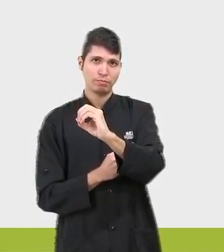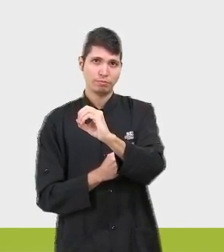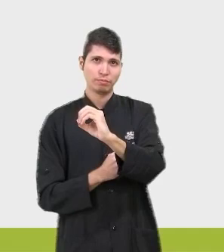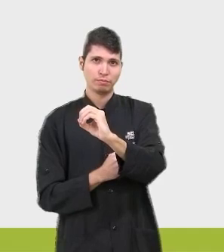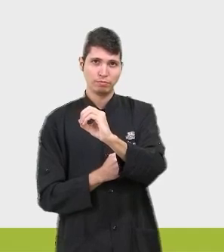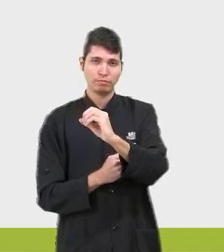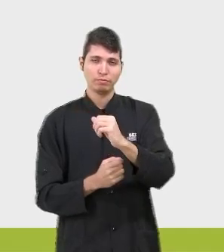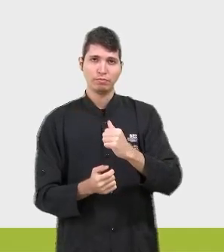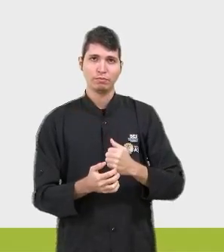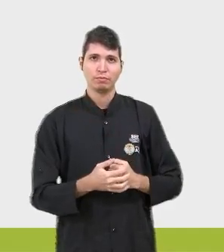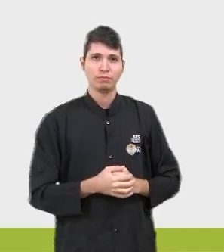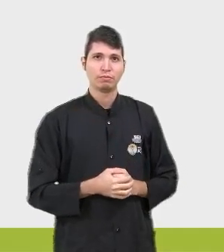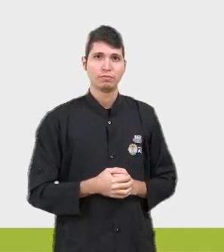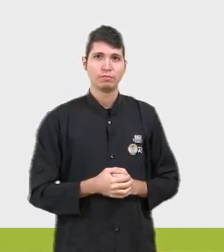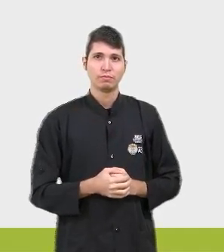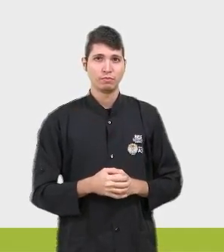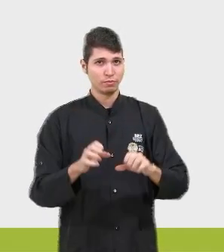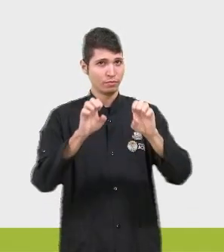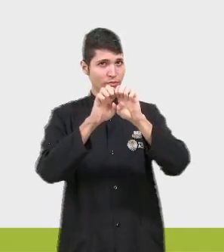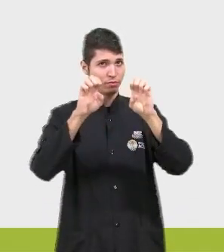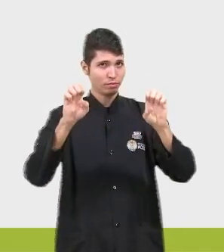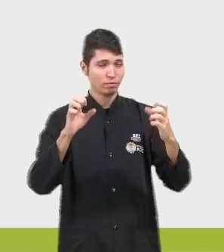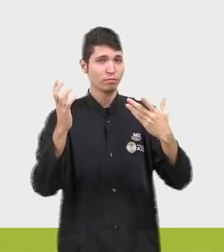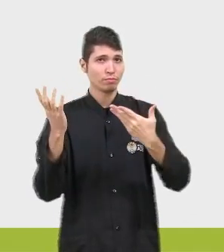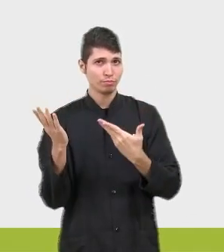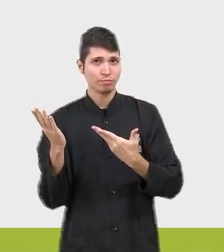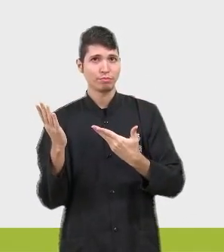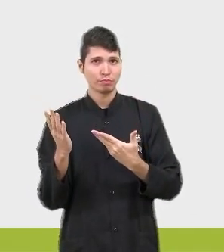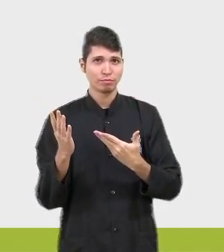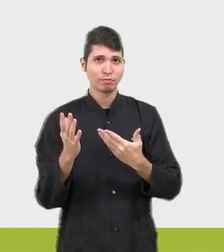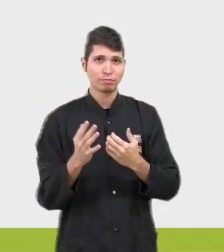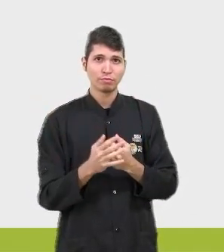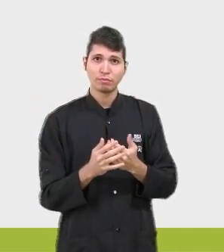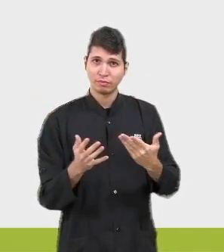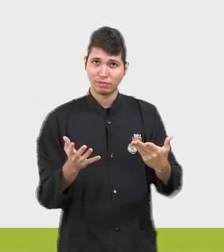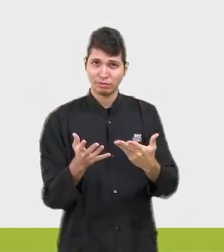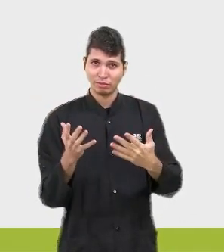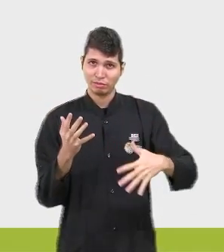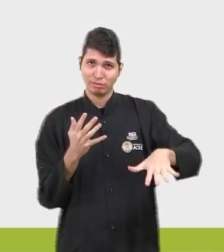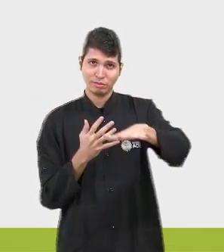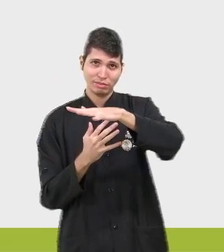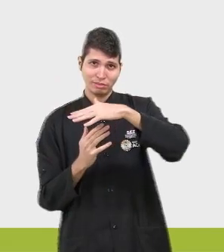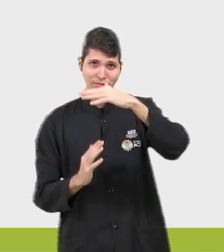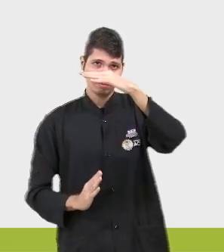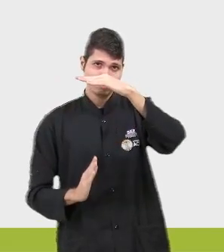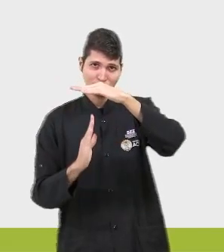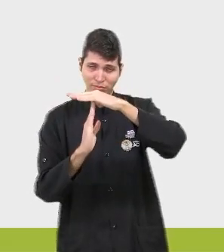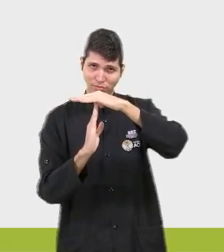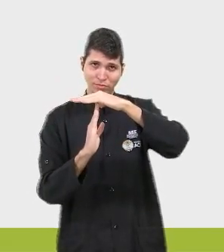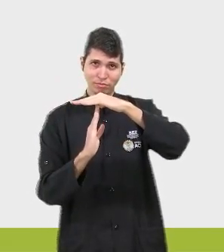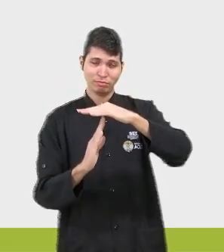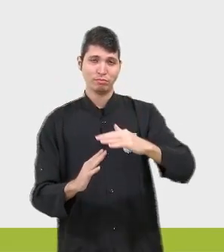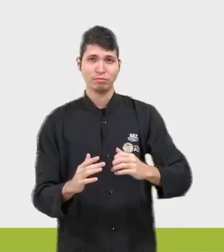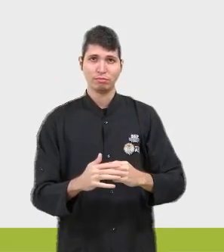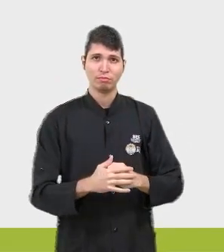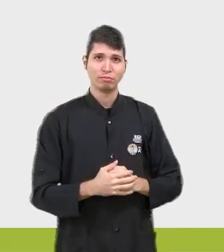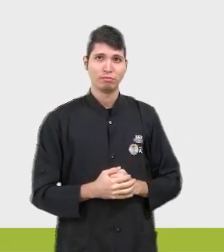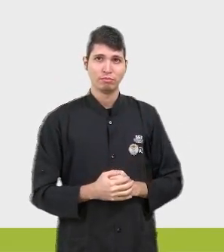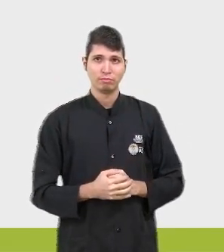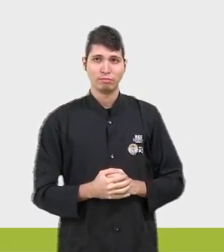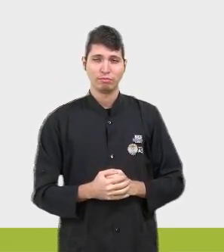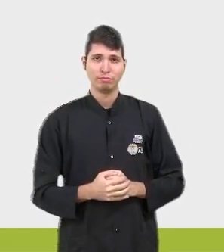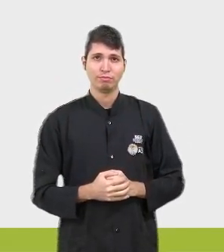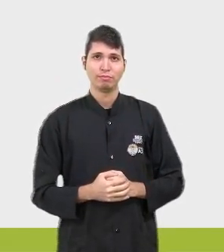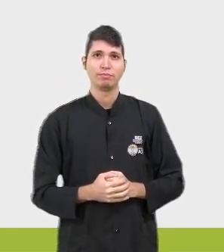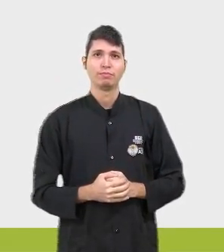Olha ela aqui, ó. Essa é equação que eu tenho. Agora, eu vou saber qual é a máxima, porque eu já tenho o ponto de vértice, né, que é o ponto de máximo. Vamos a ela?